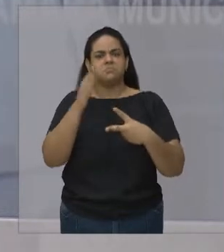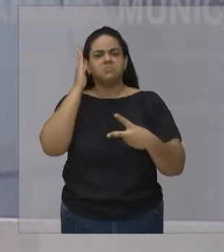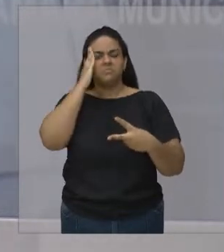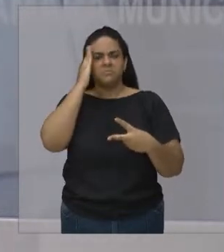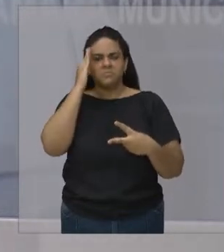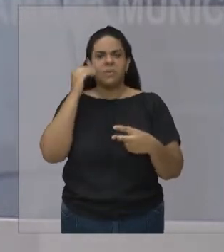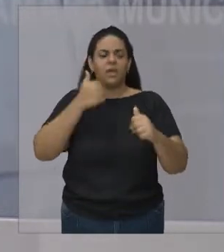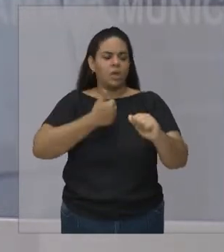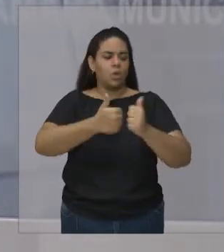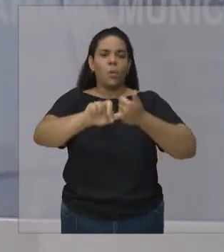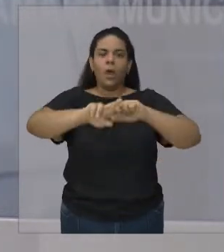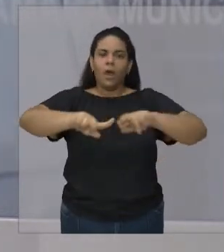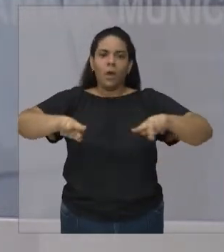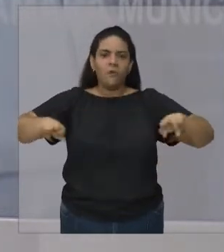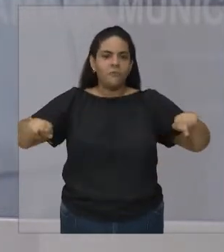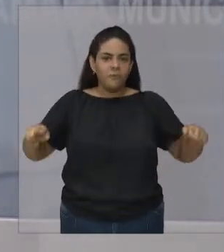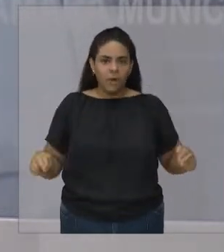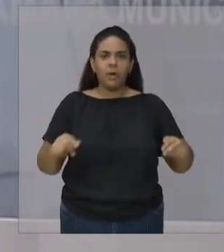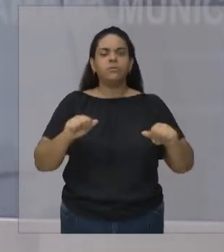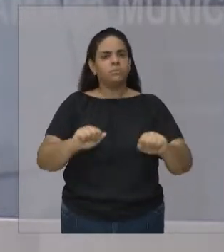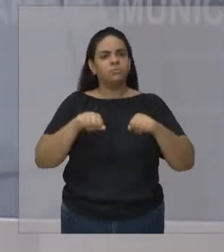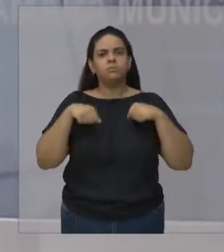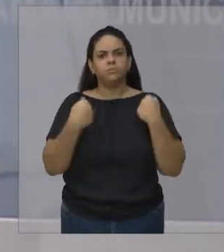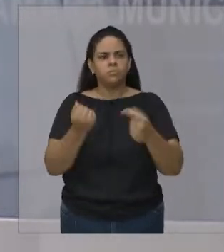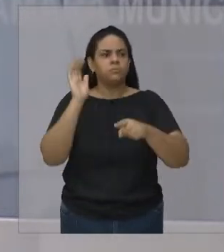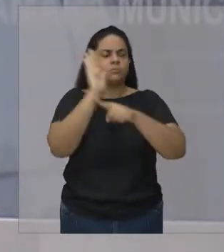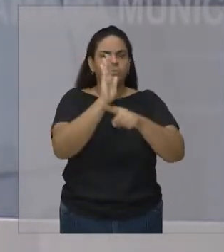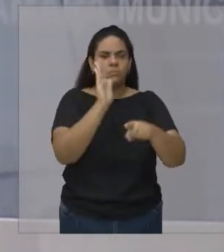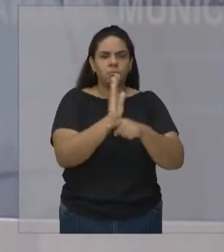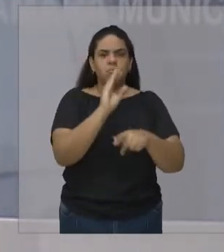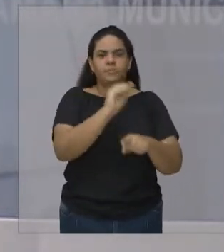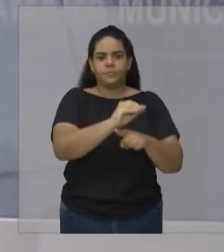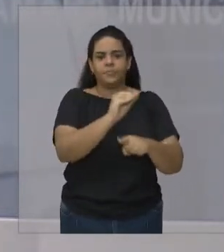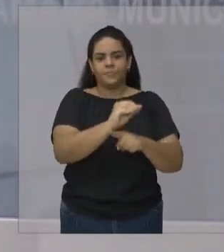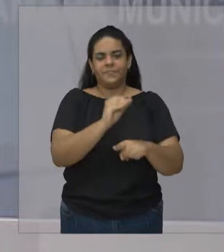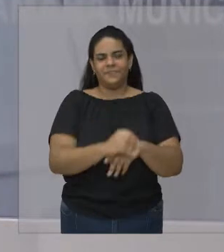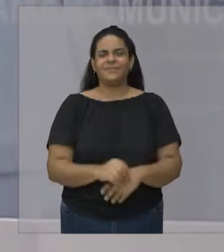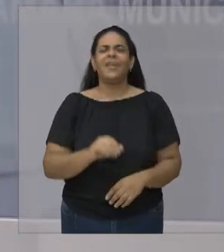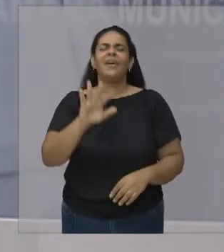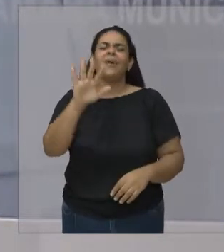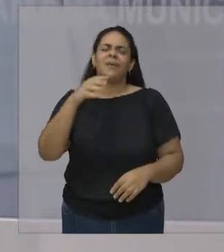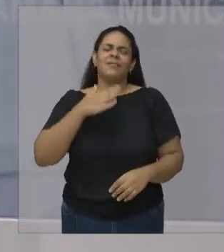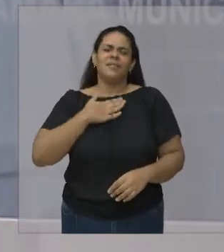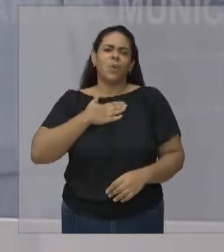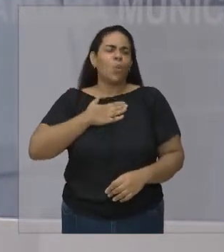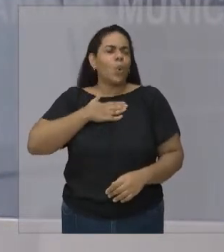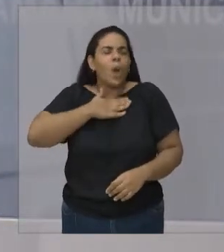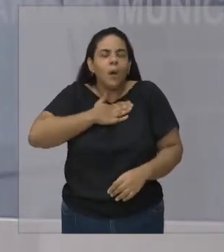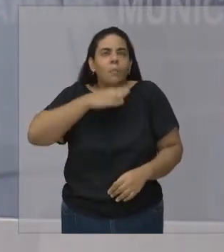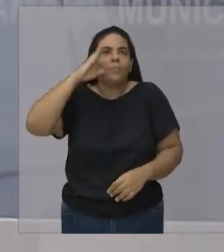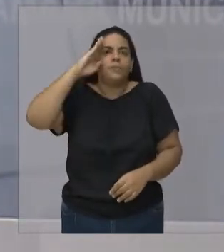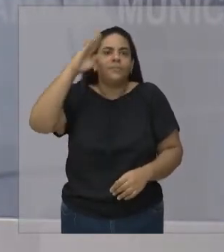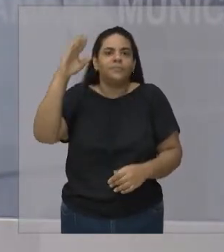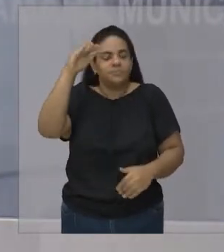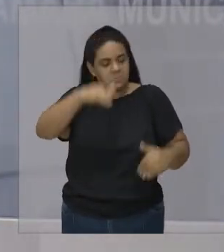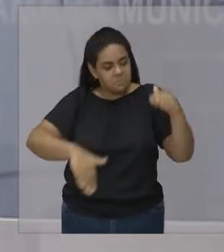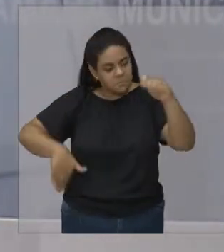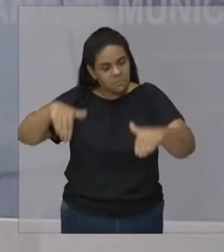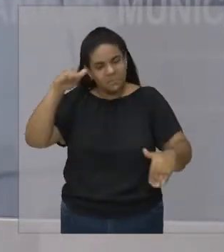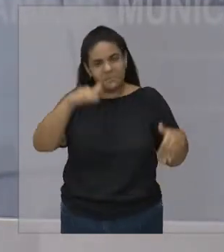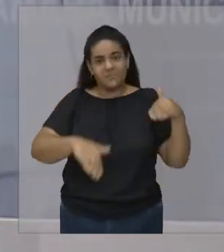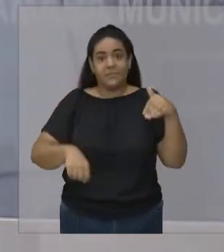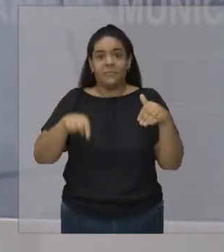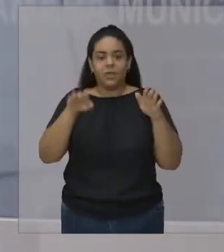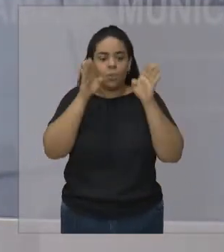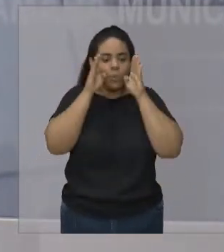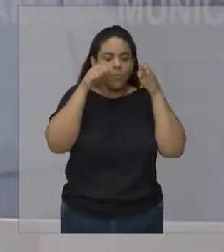golbol Vôlei sentado Mas o meu negócio é nadar Então continue acreditando na natação